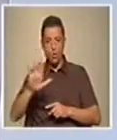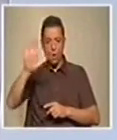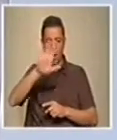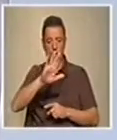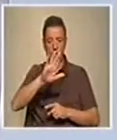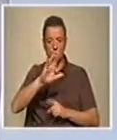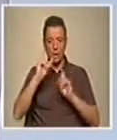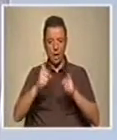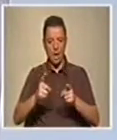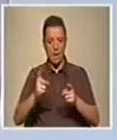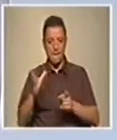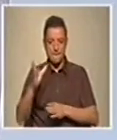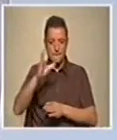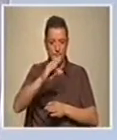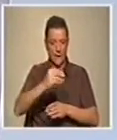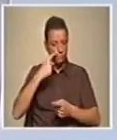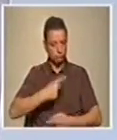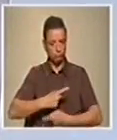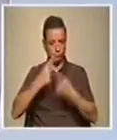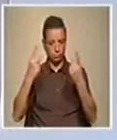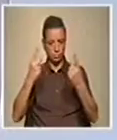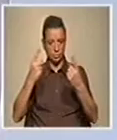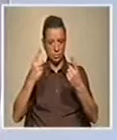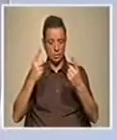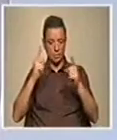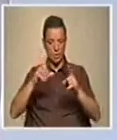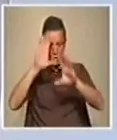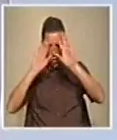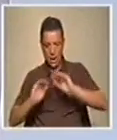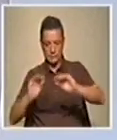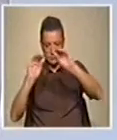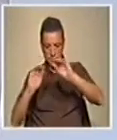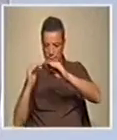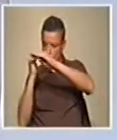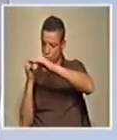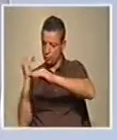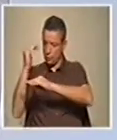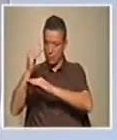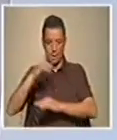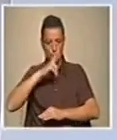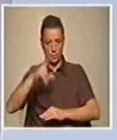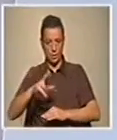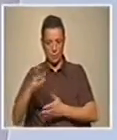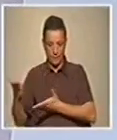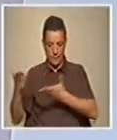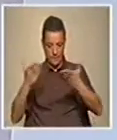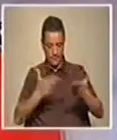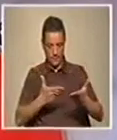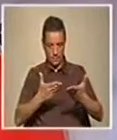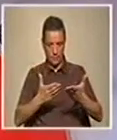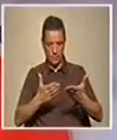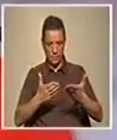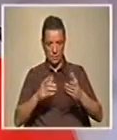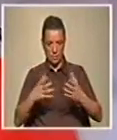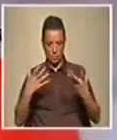permite trazer mais vigor também e muita pujança ao ensino superior no norte do país. Muito bem-vindo, reitor, obrigado